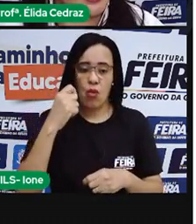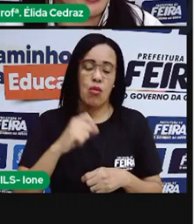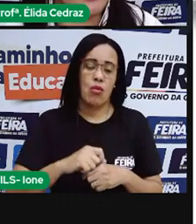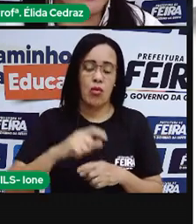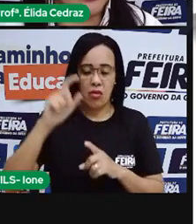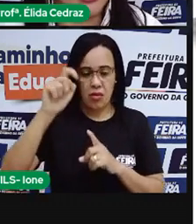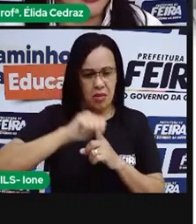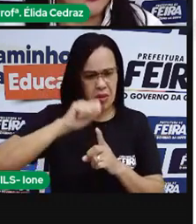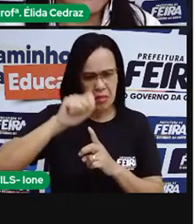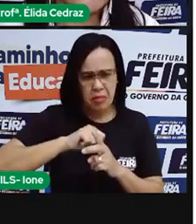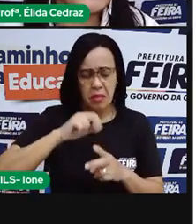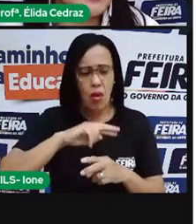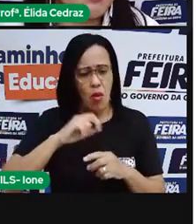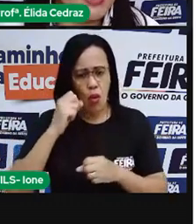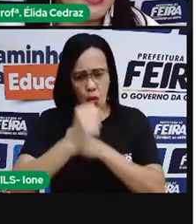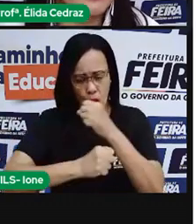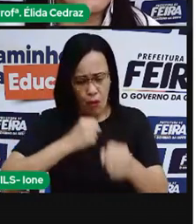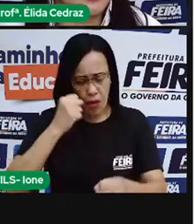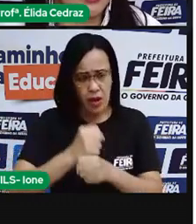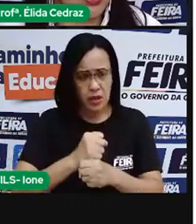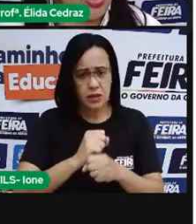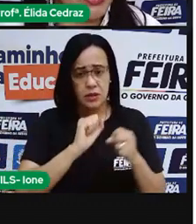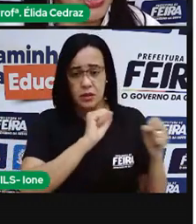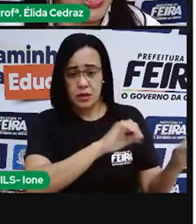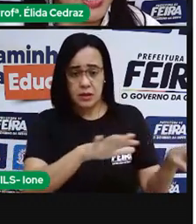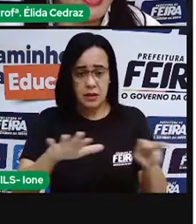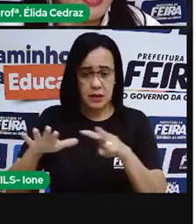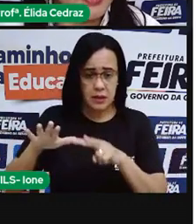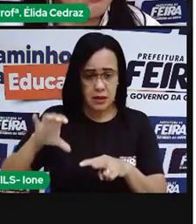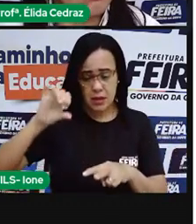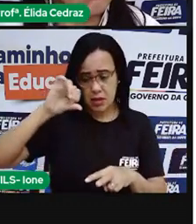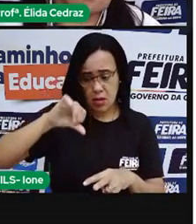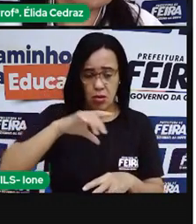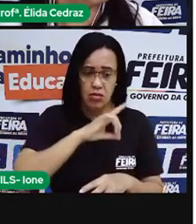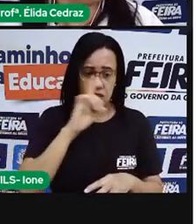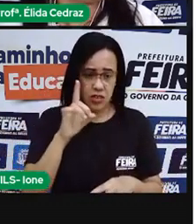Verdadeiro. Uma semana tem nove dias?